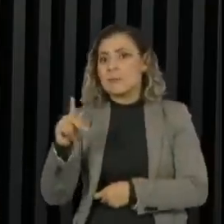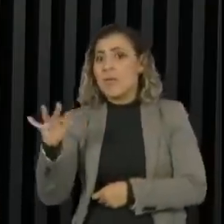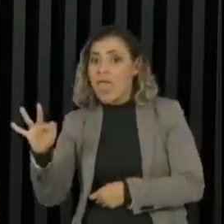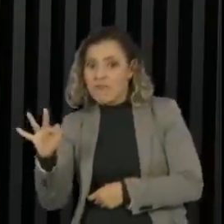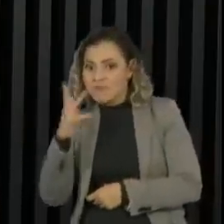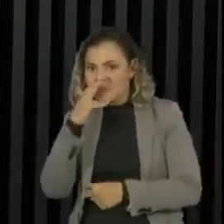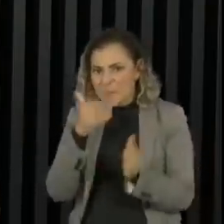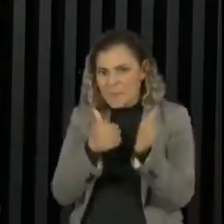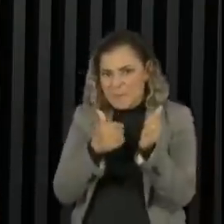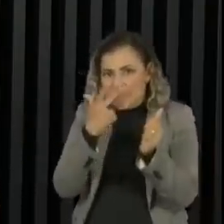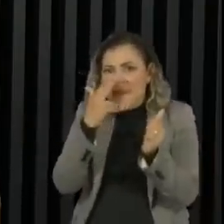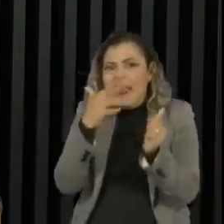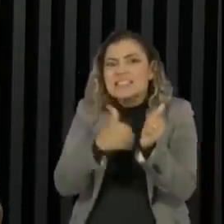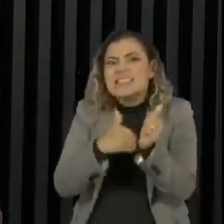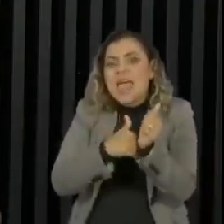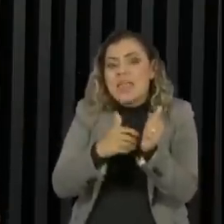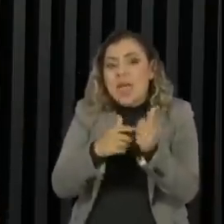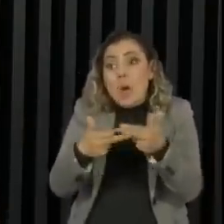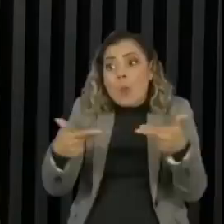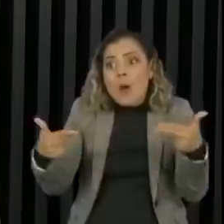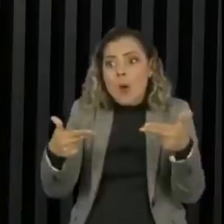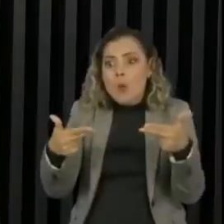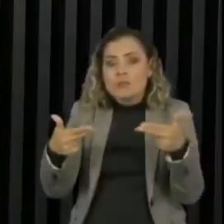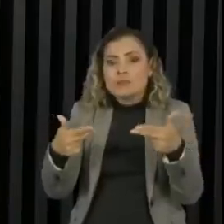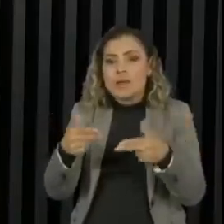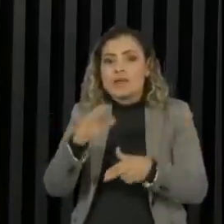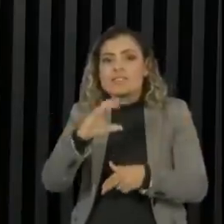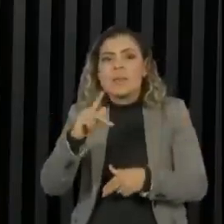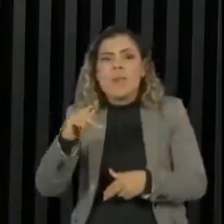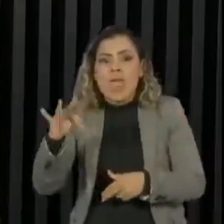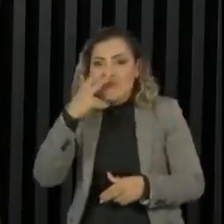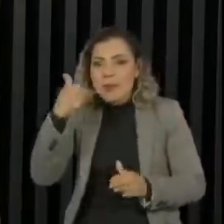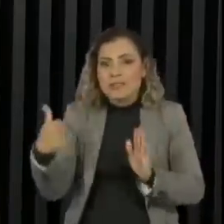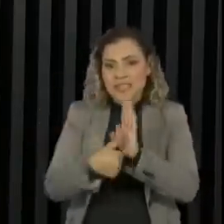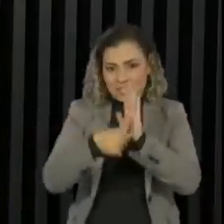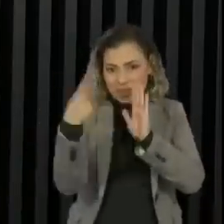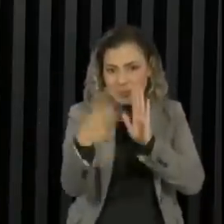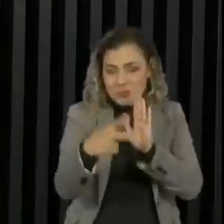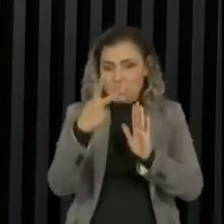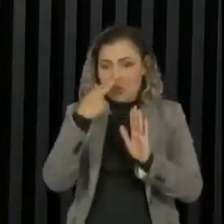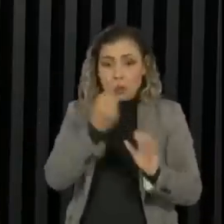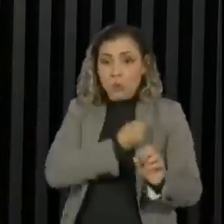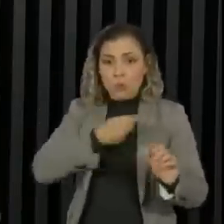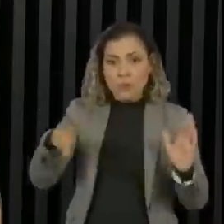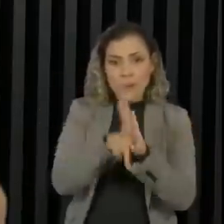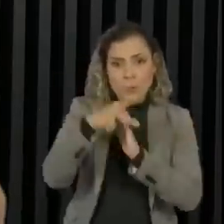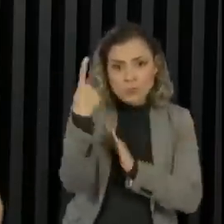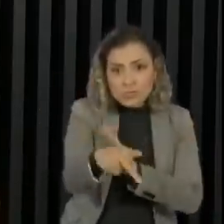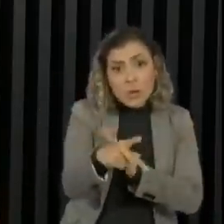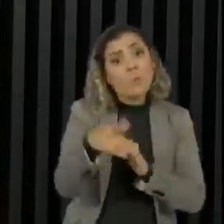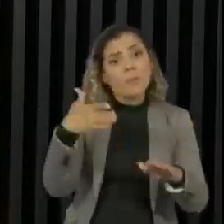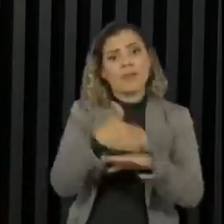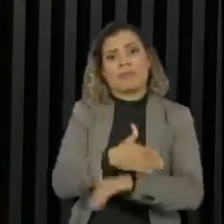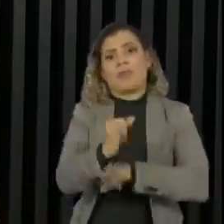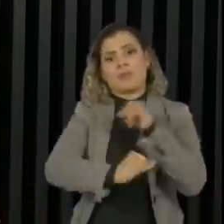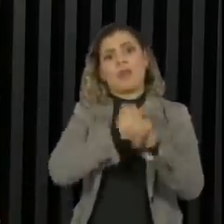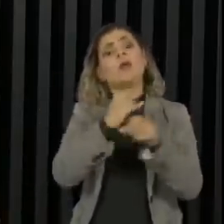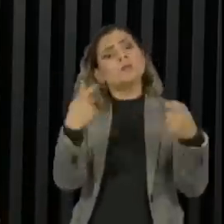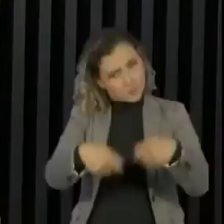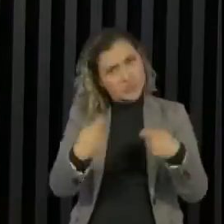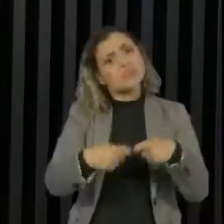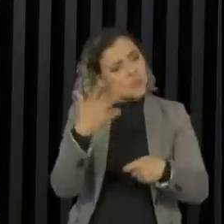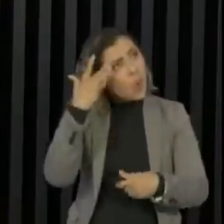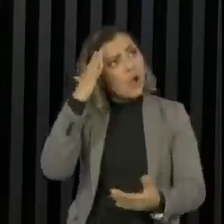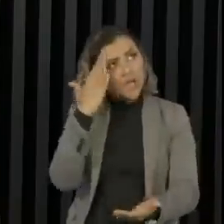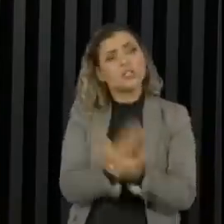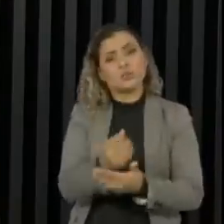internet poderia solucionar alguns dos problemas que a gente está tão acostumado, tanto eu quanto você e tanta gente por aí, às